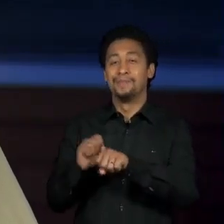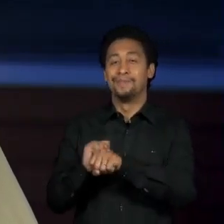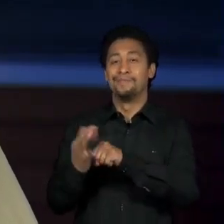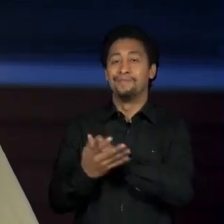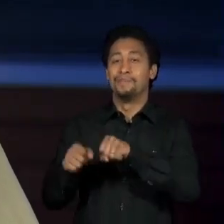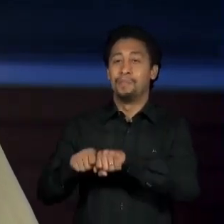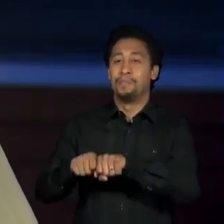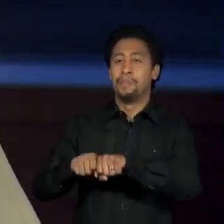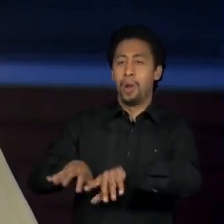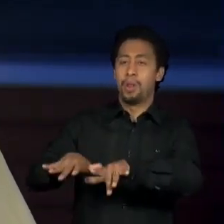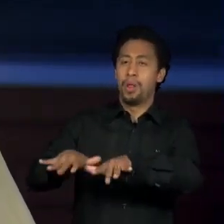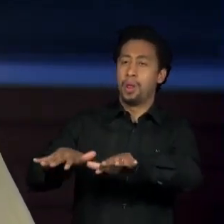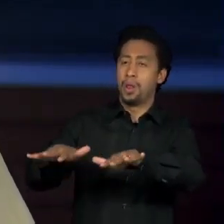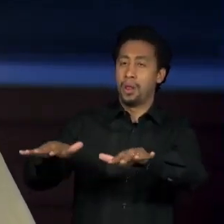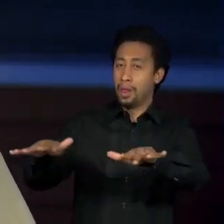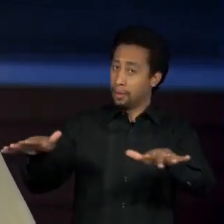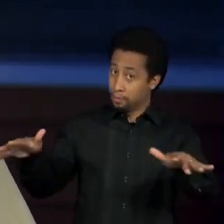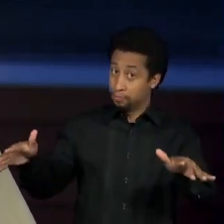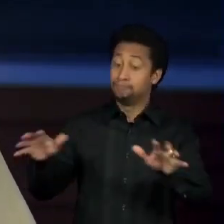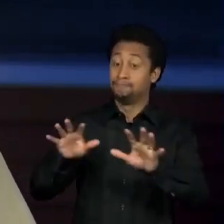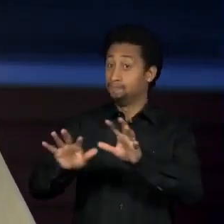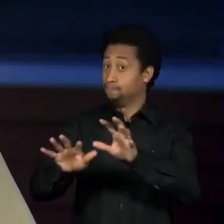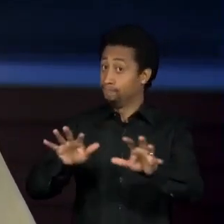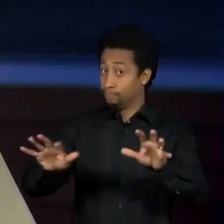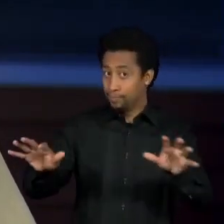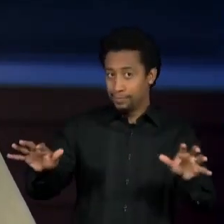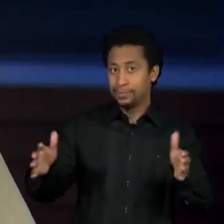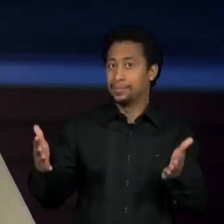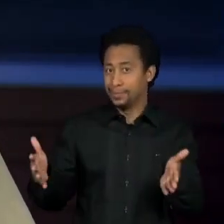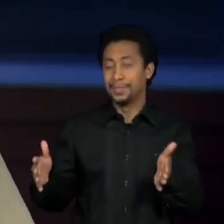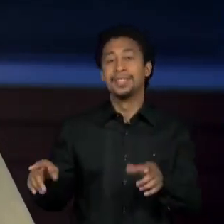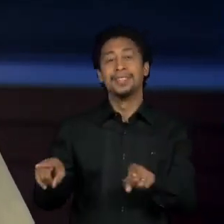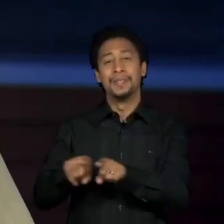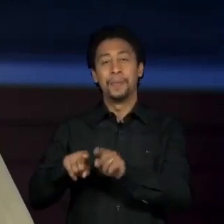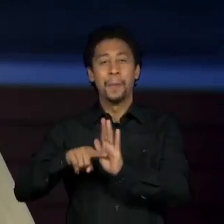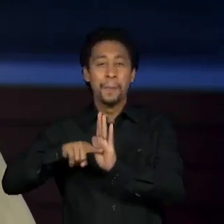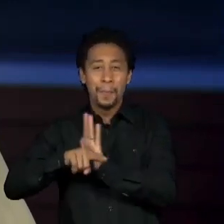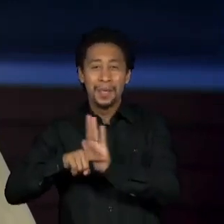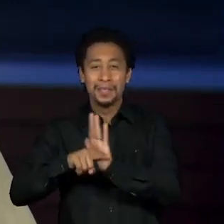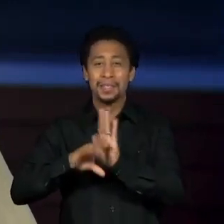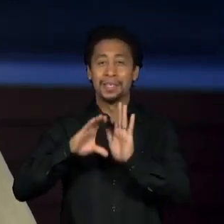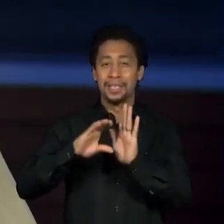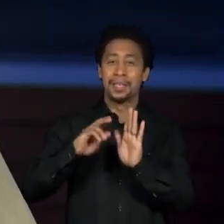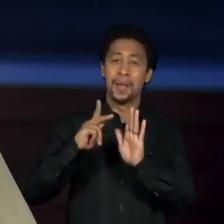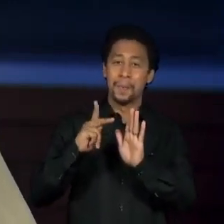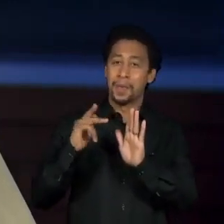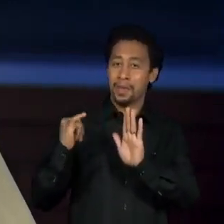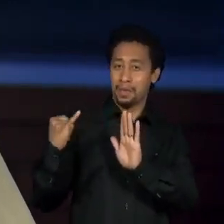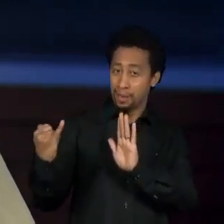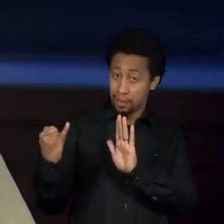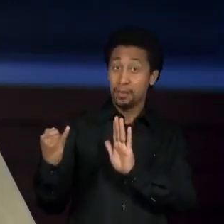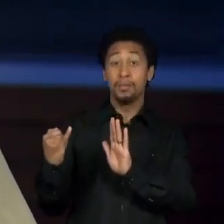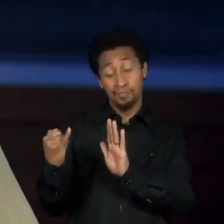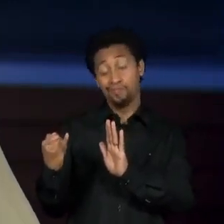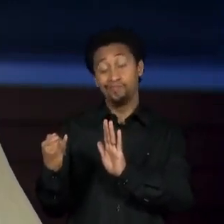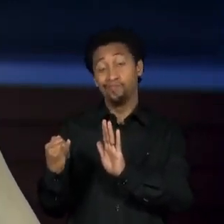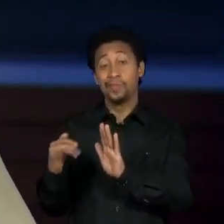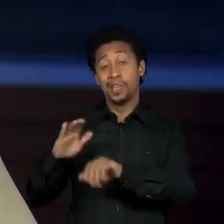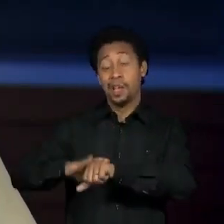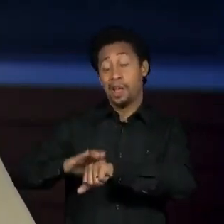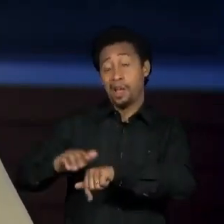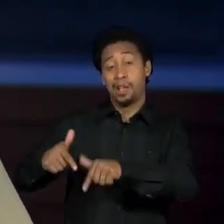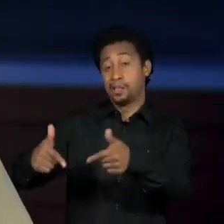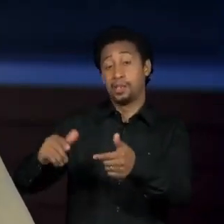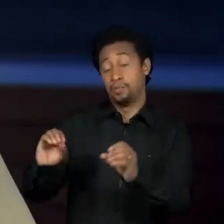fato de que passou-se muito tempo do final da CPI sem que tivesse sortido algum efeito. Então, essa